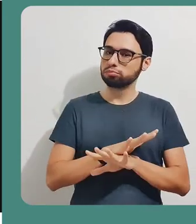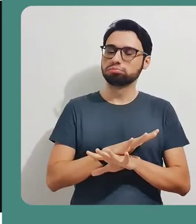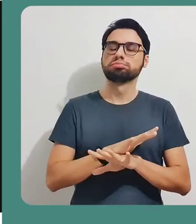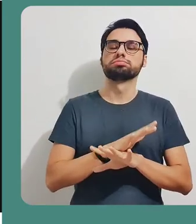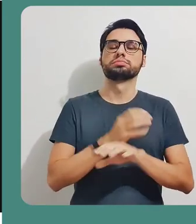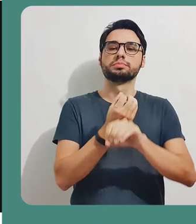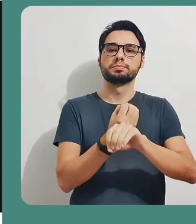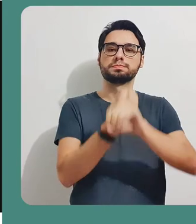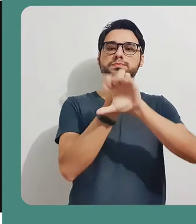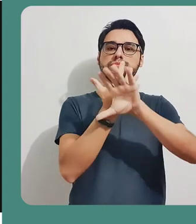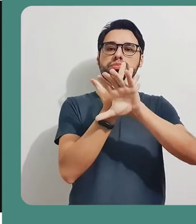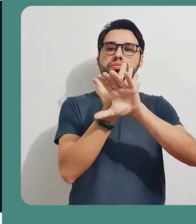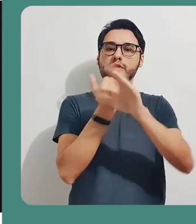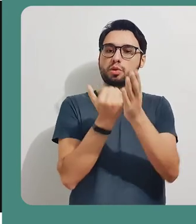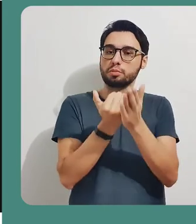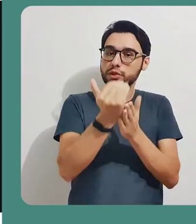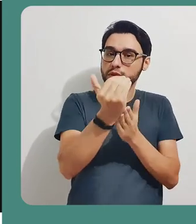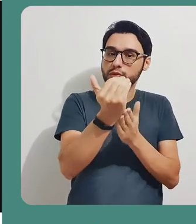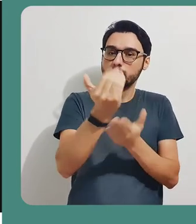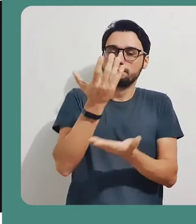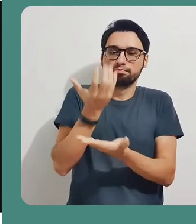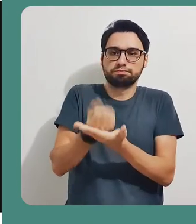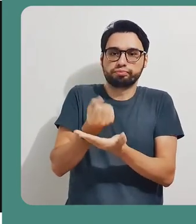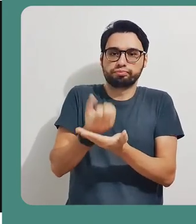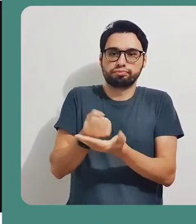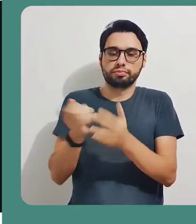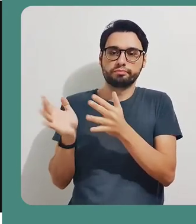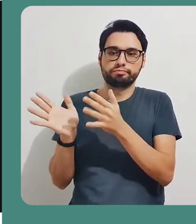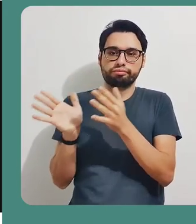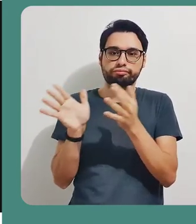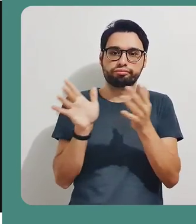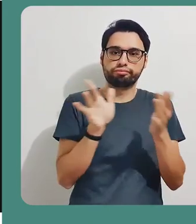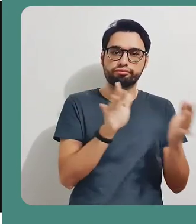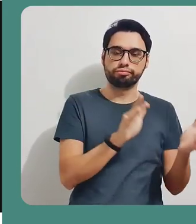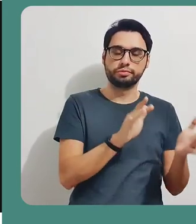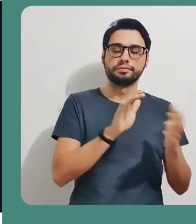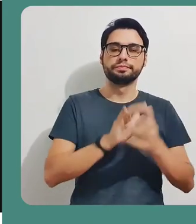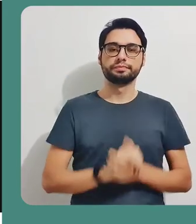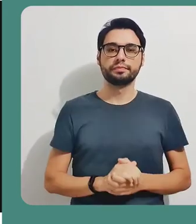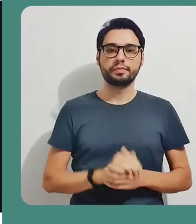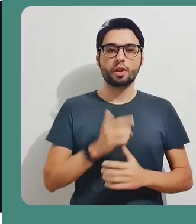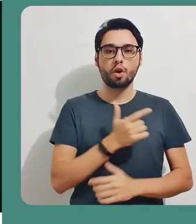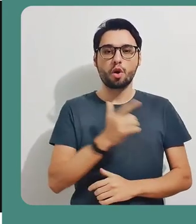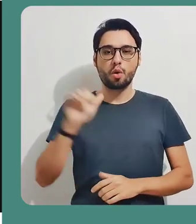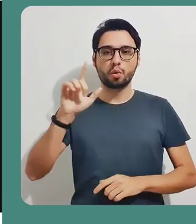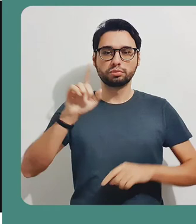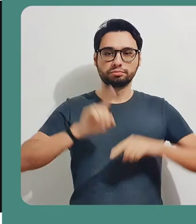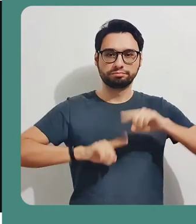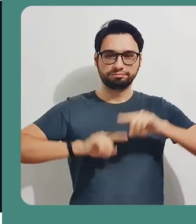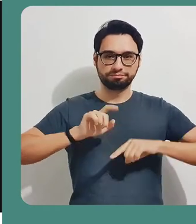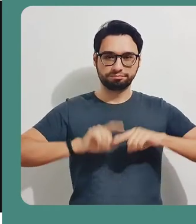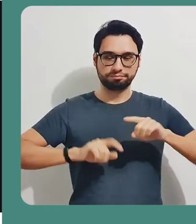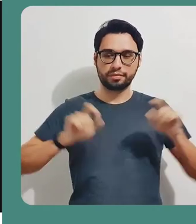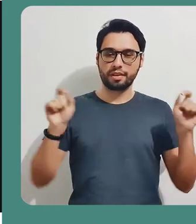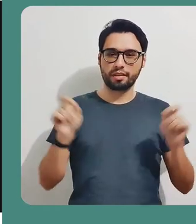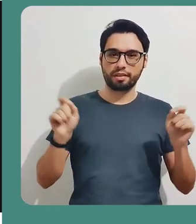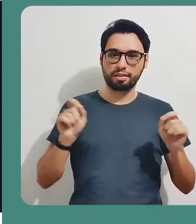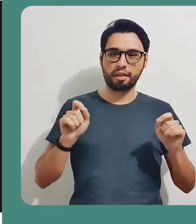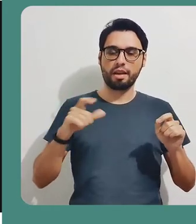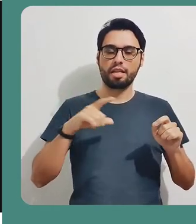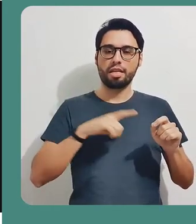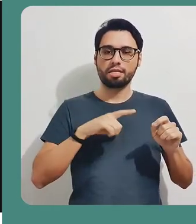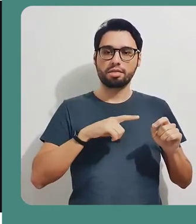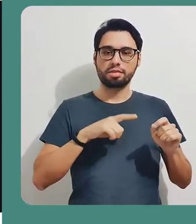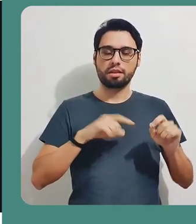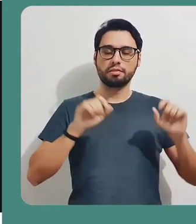deste sinal sonoro e desta visualização de gravando, esta sua web conferência está sendo gravada. Um outro recurso